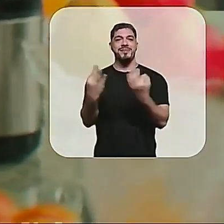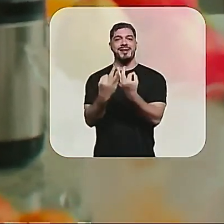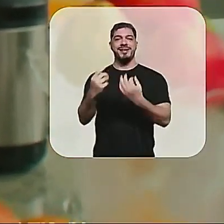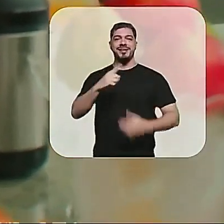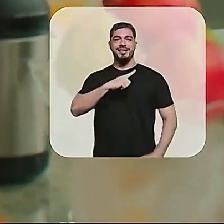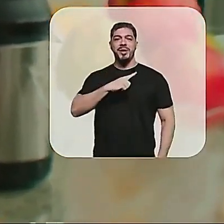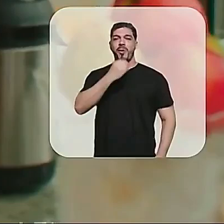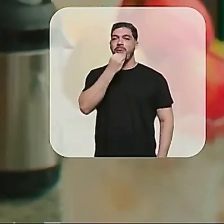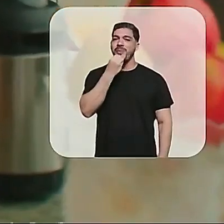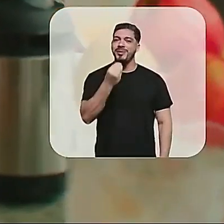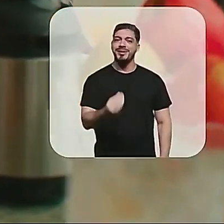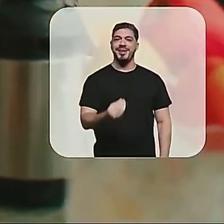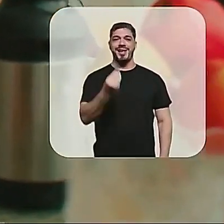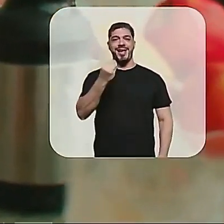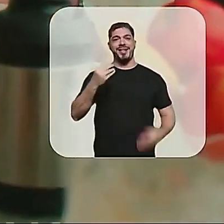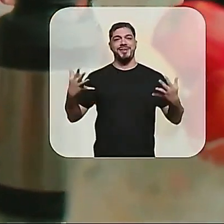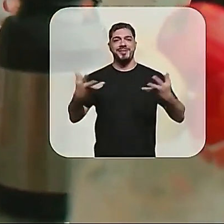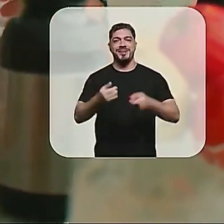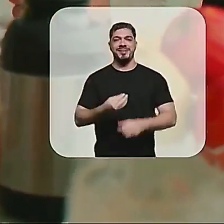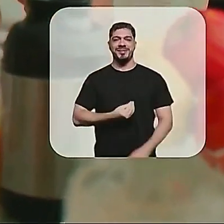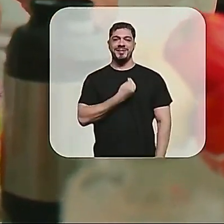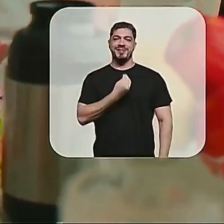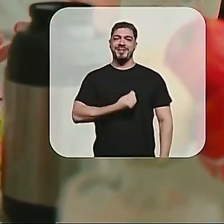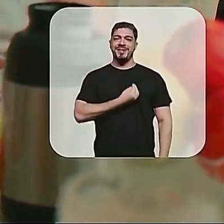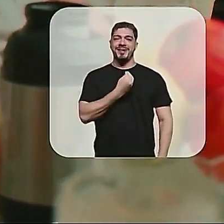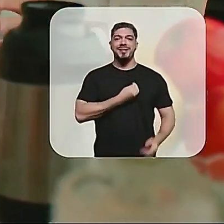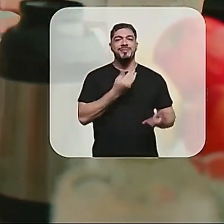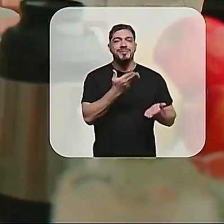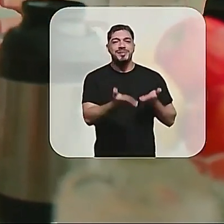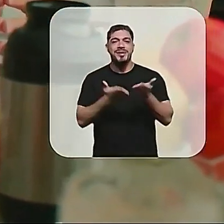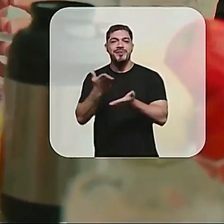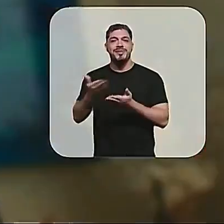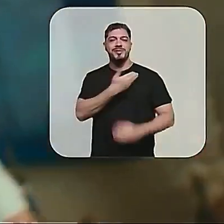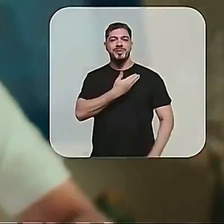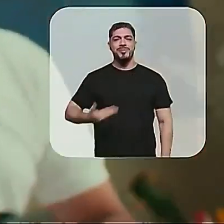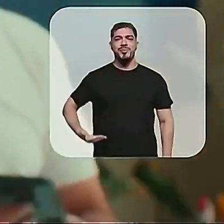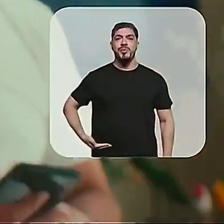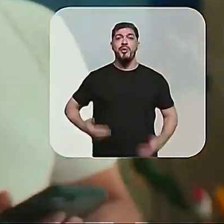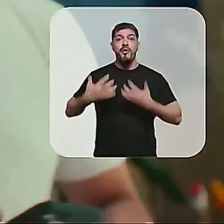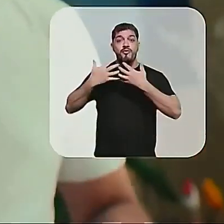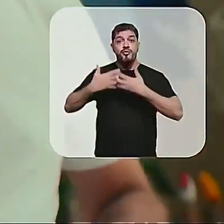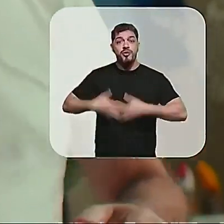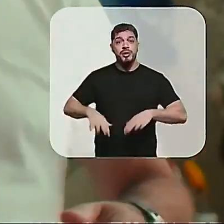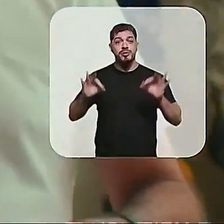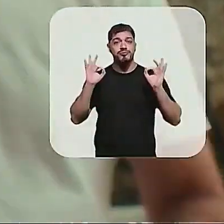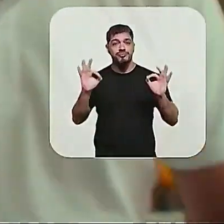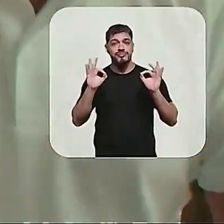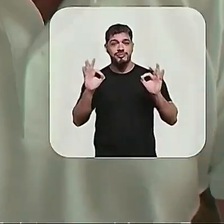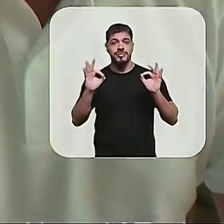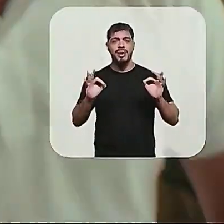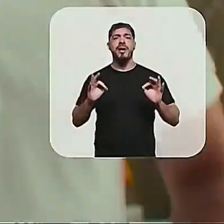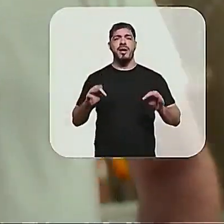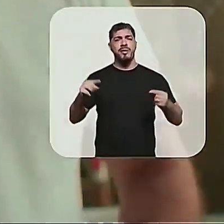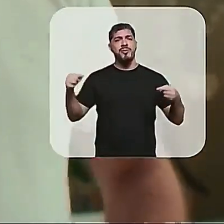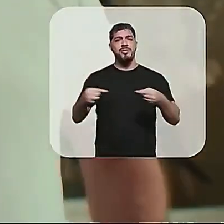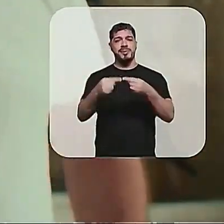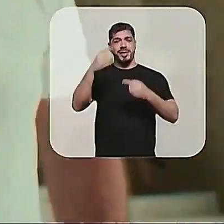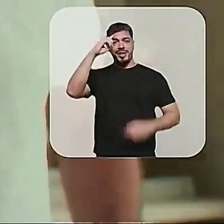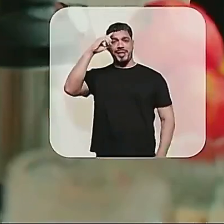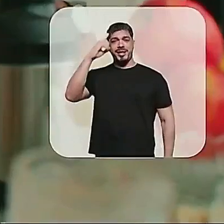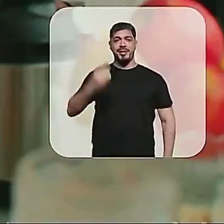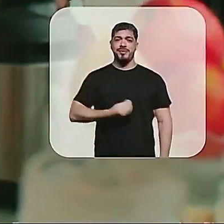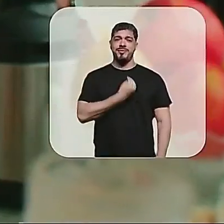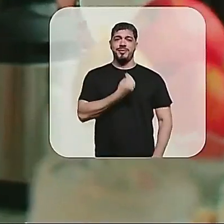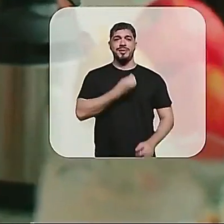oportunidade, essa qualidade de vida, os serviços públicos funcionários. Porque isso tudo tem a ver com o dia a dia das famílias. Quando a gente